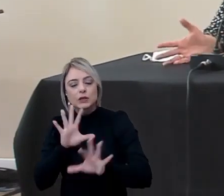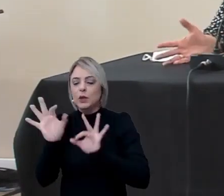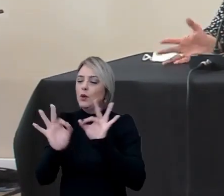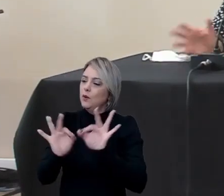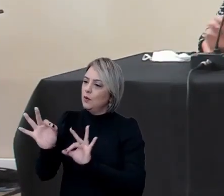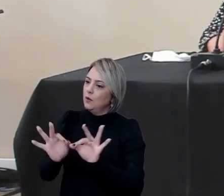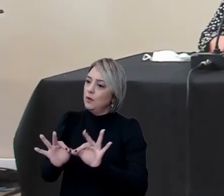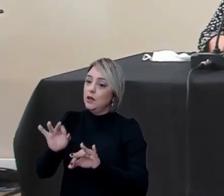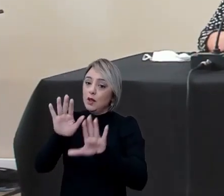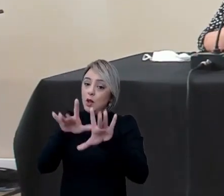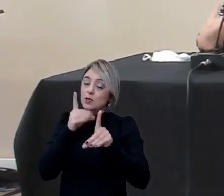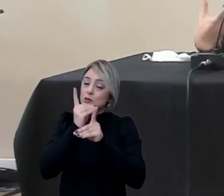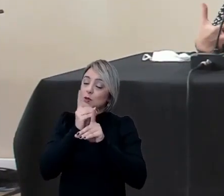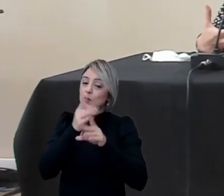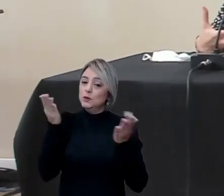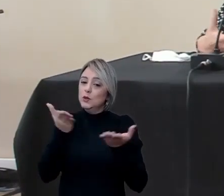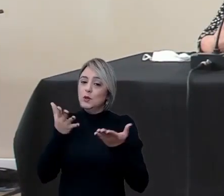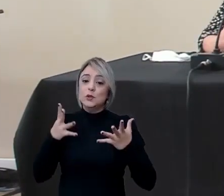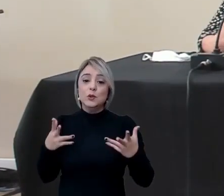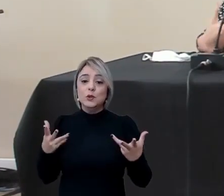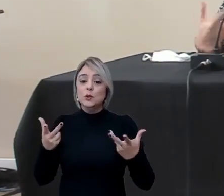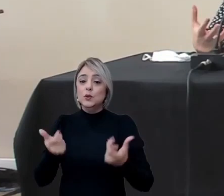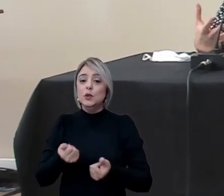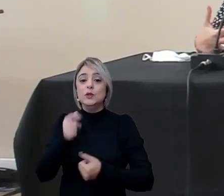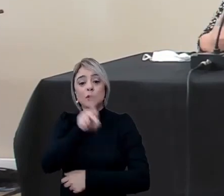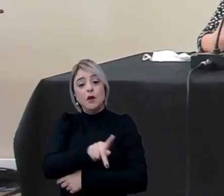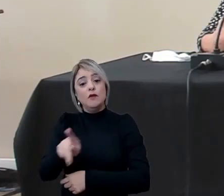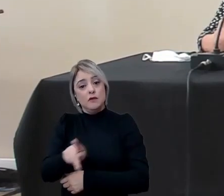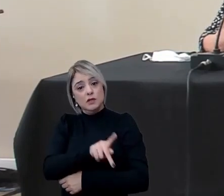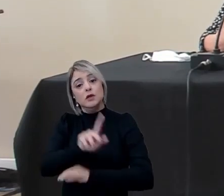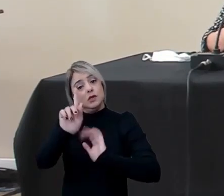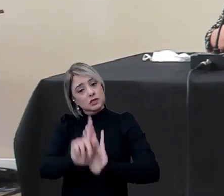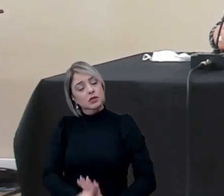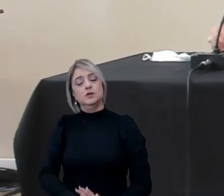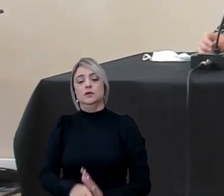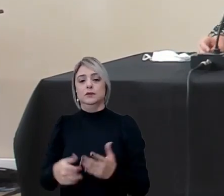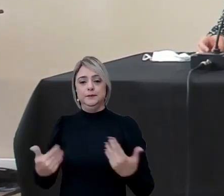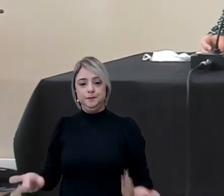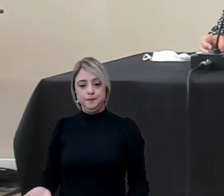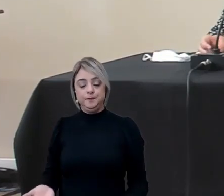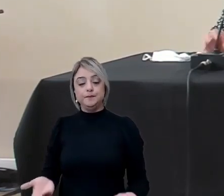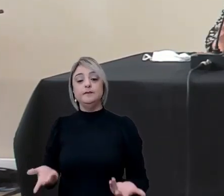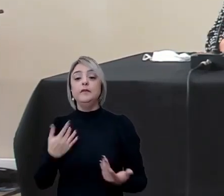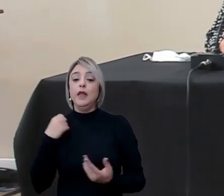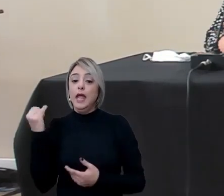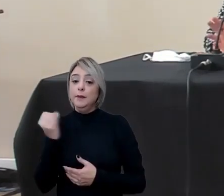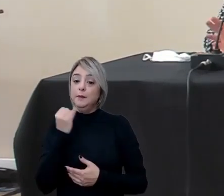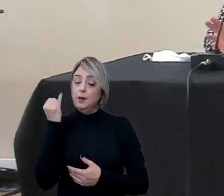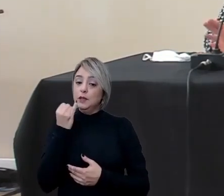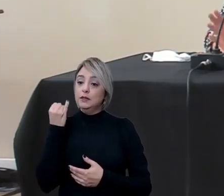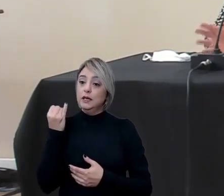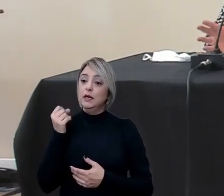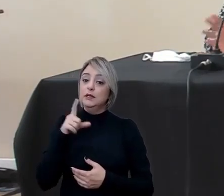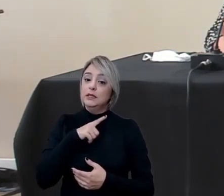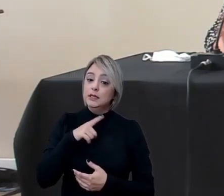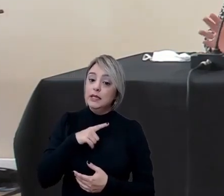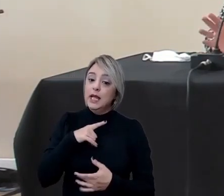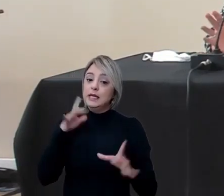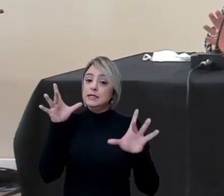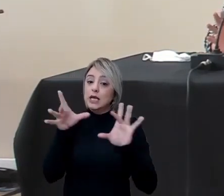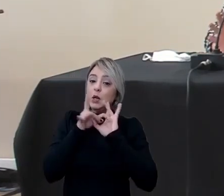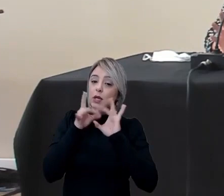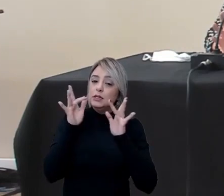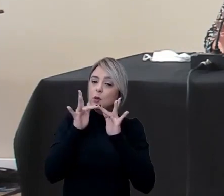organizou o nosso conto de hoje e com todos esses educadores e gestores então assim é importante a gente manter essa